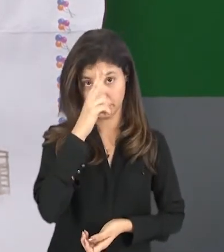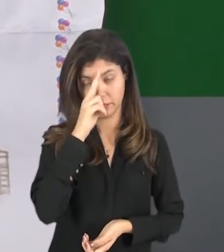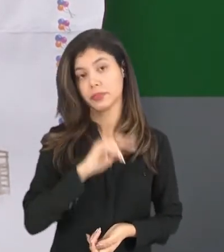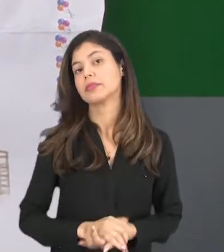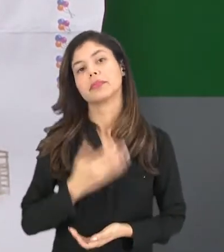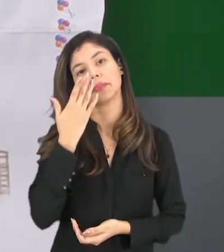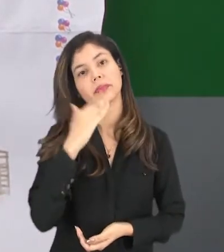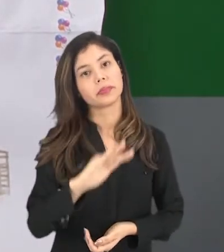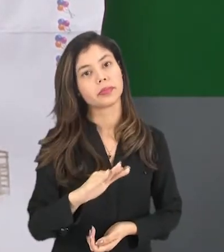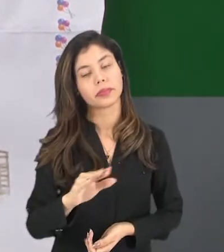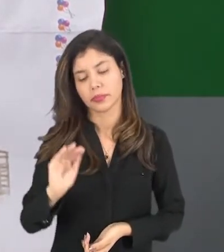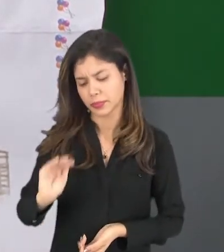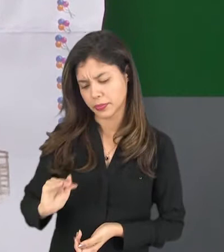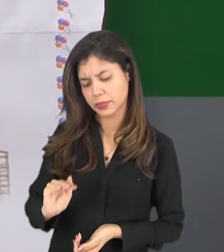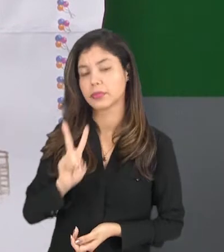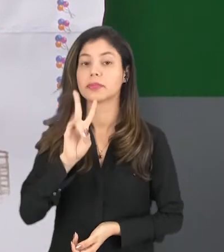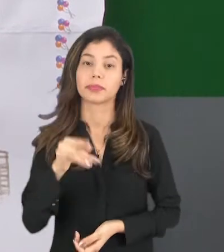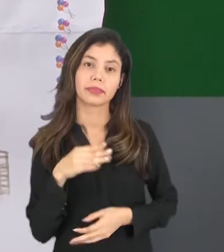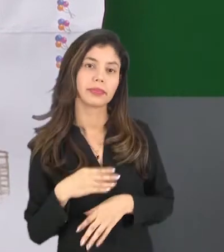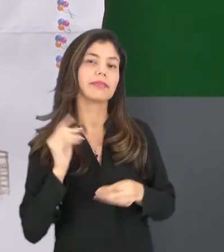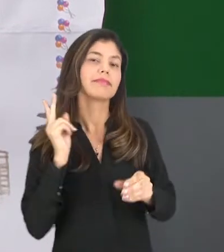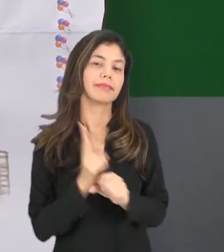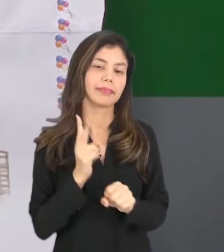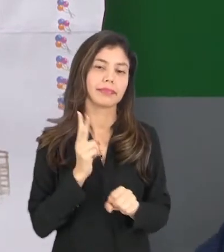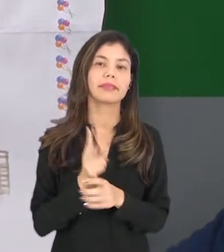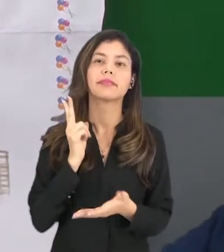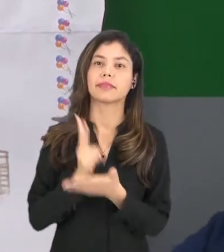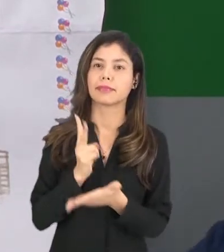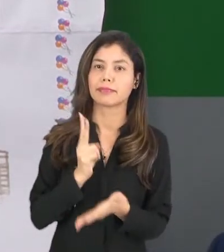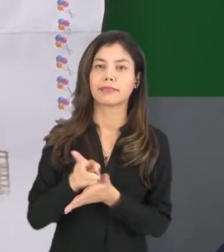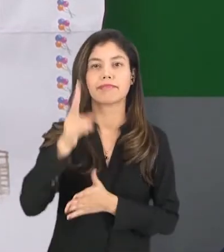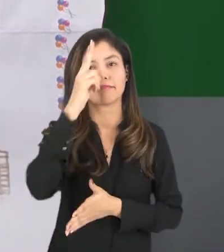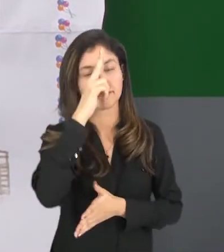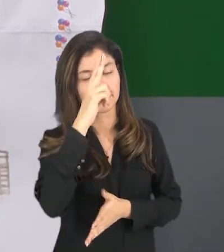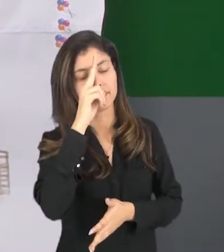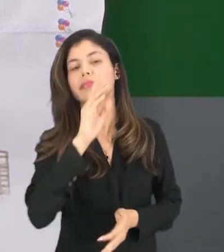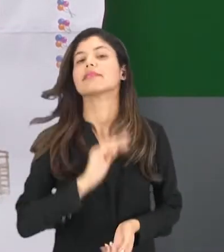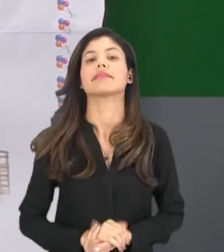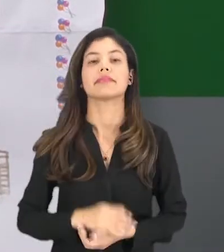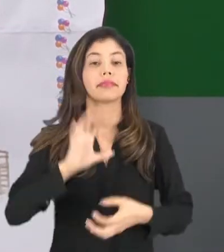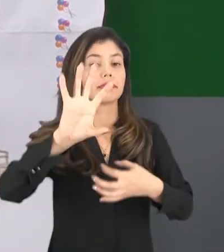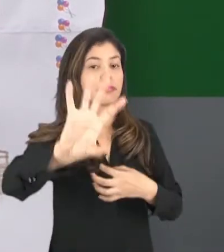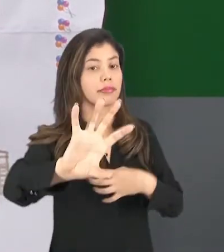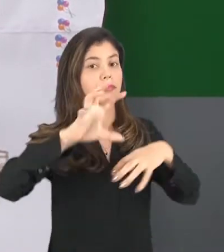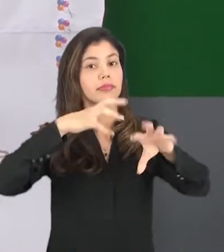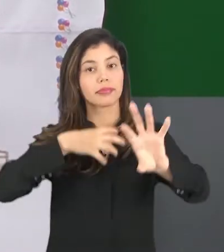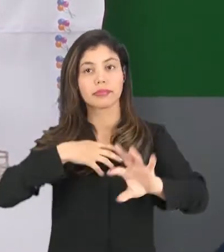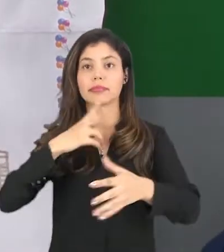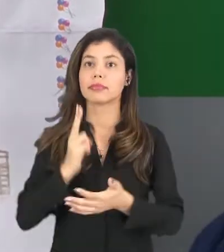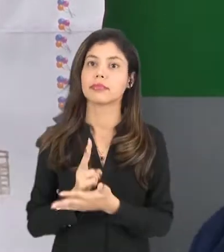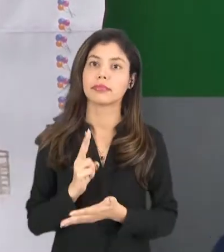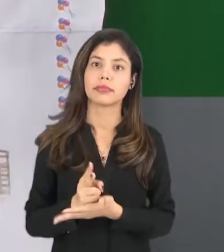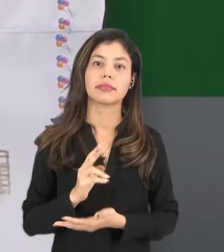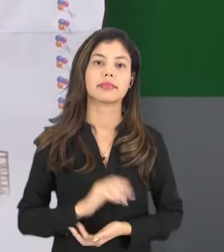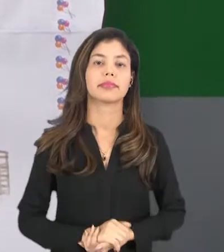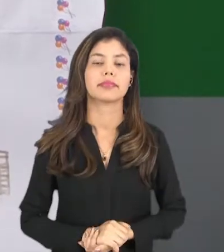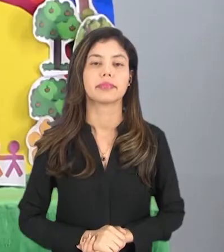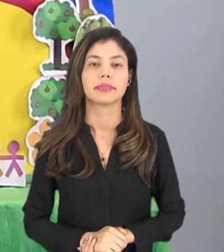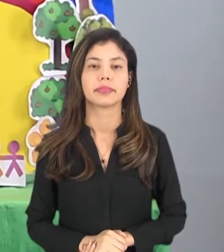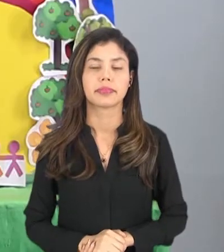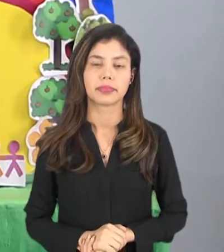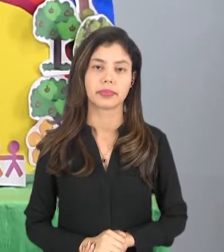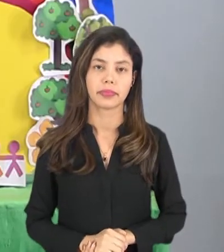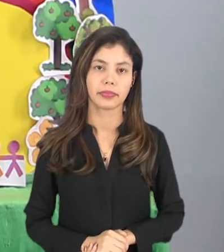que a criança menor levará para a vida dela. Uma lembrança de empatia. Vamos ver a